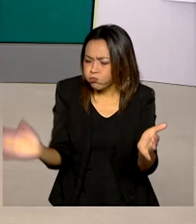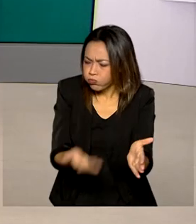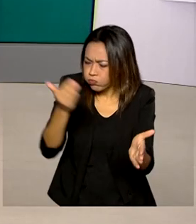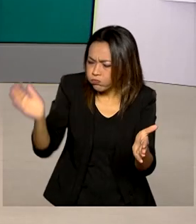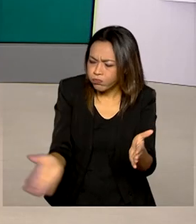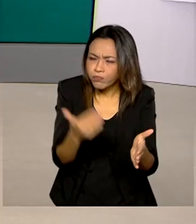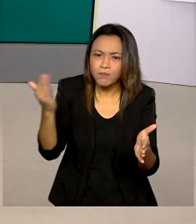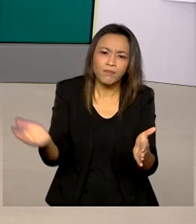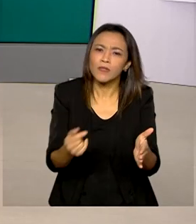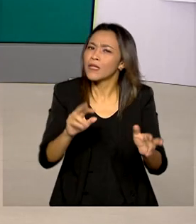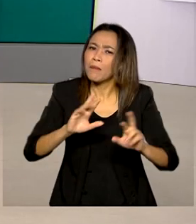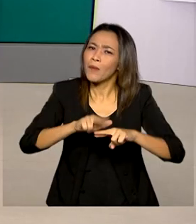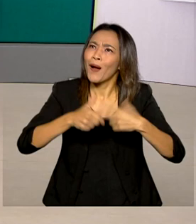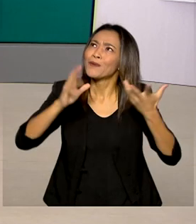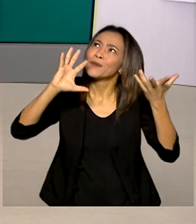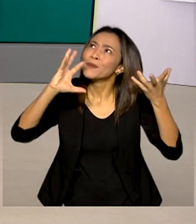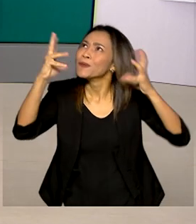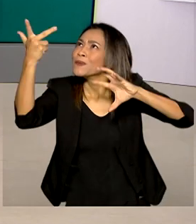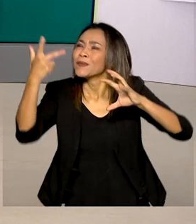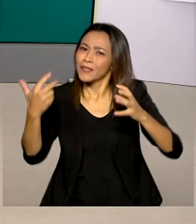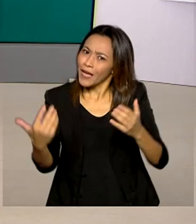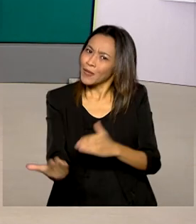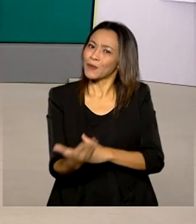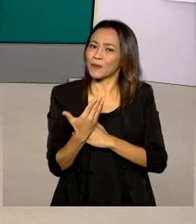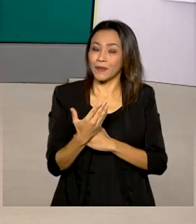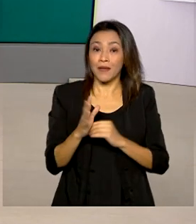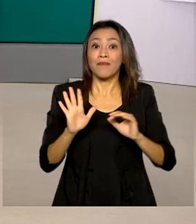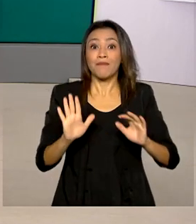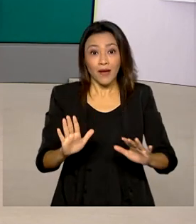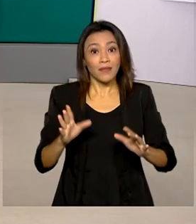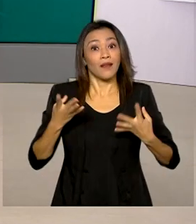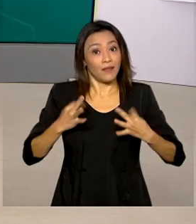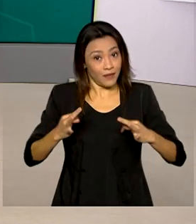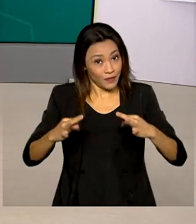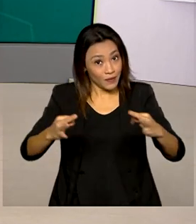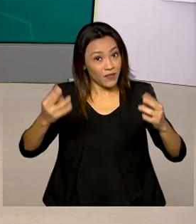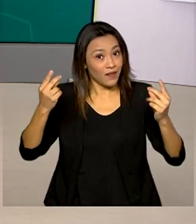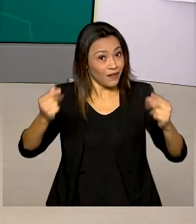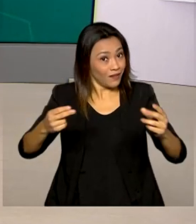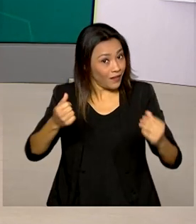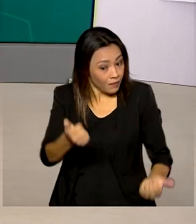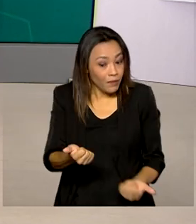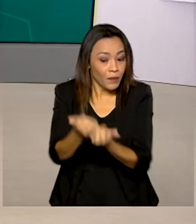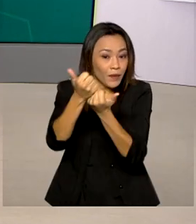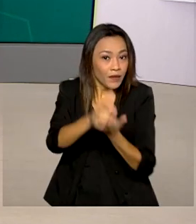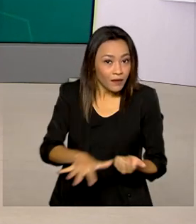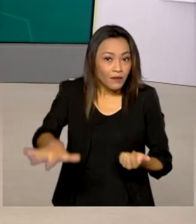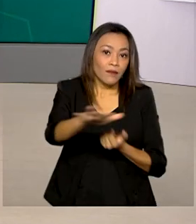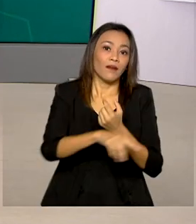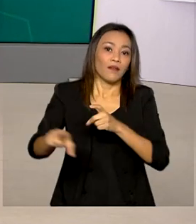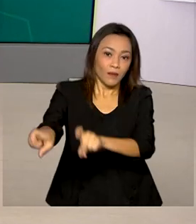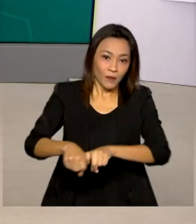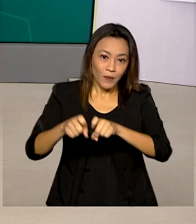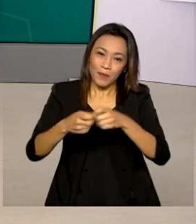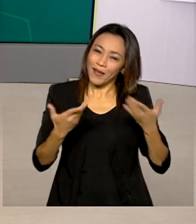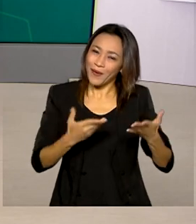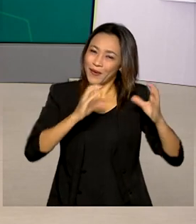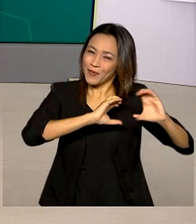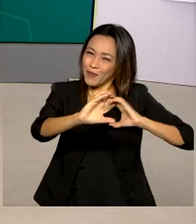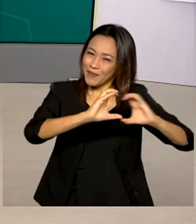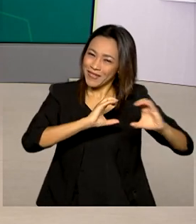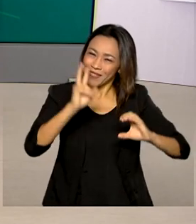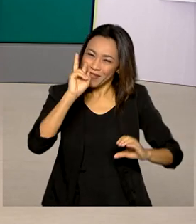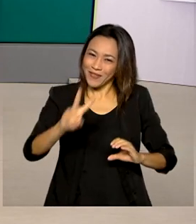é apenas por conta do clima favorável. A tecnologia está há muito tempo a serviço do campo e com as telecomunicações não é diferente.